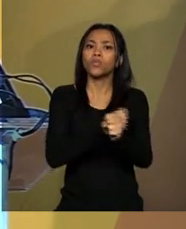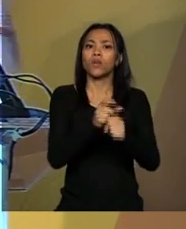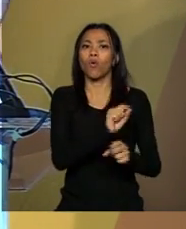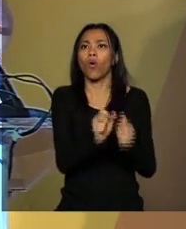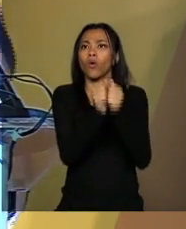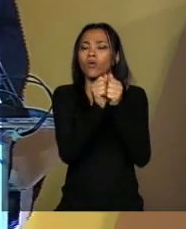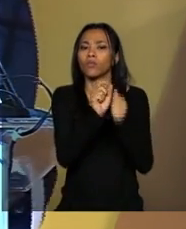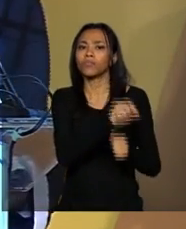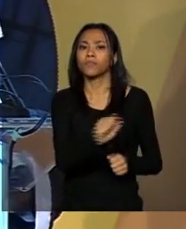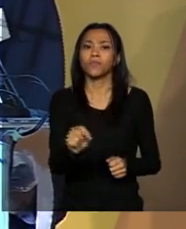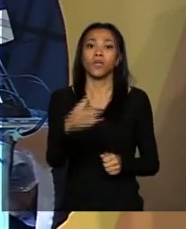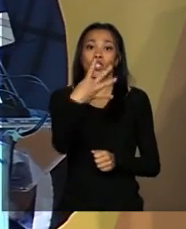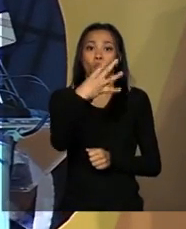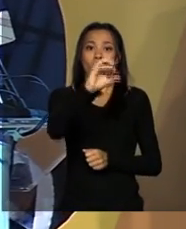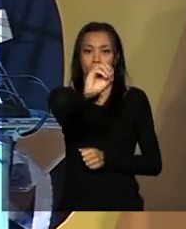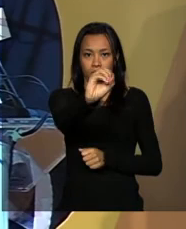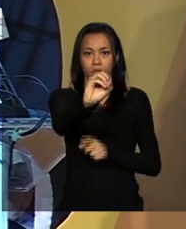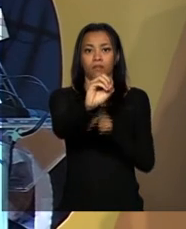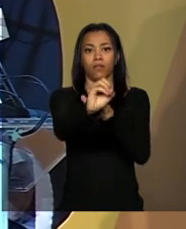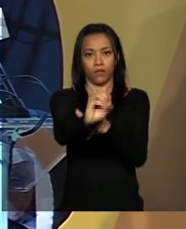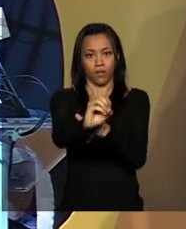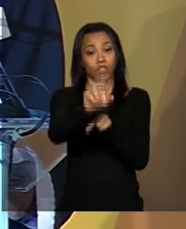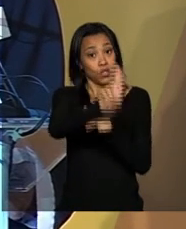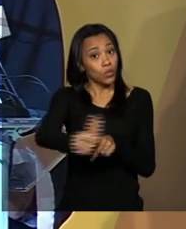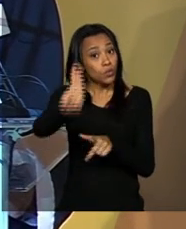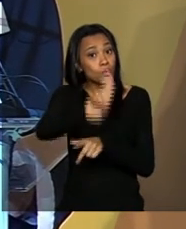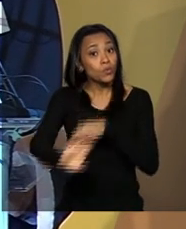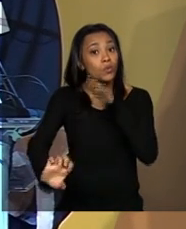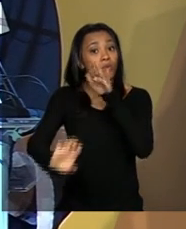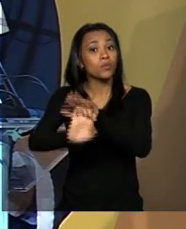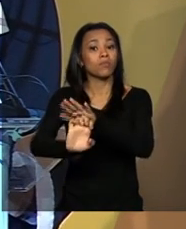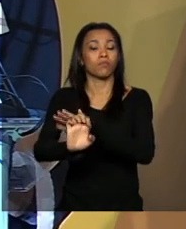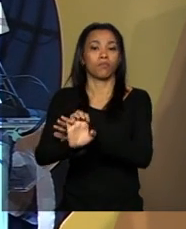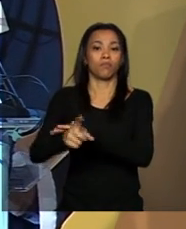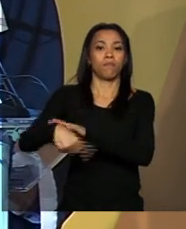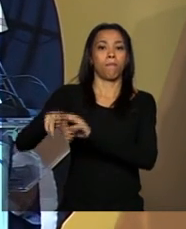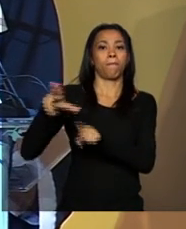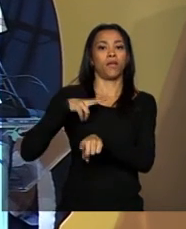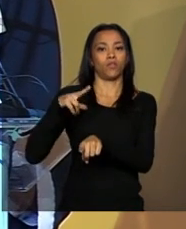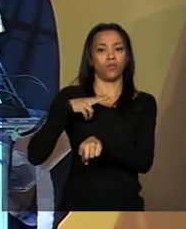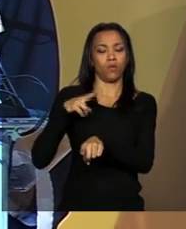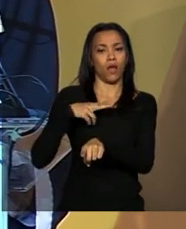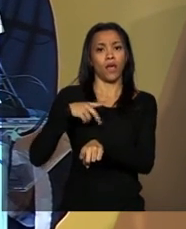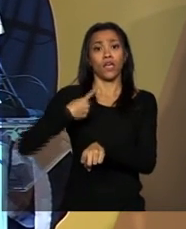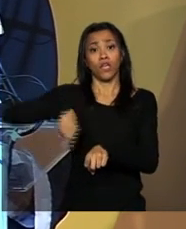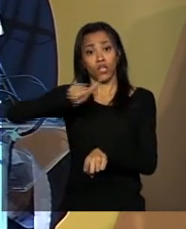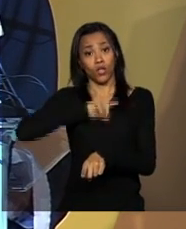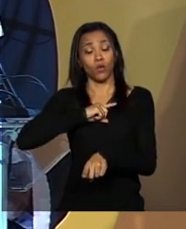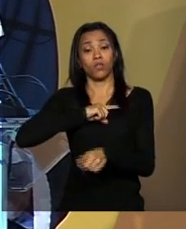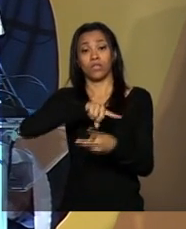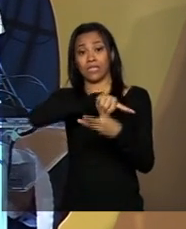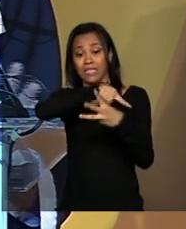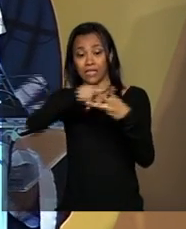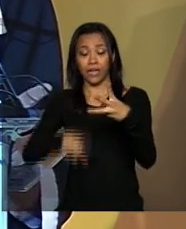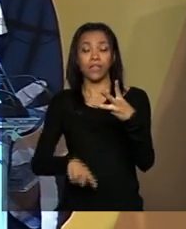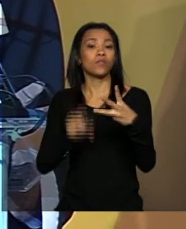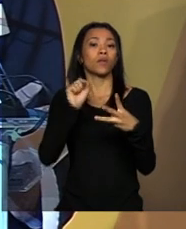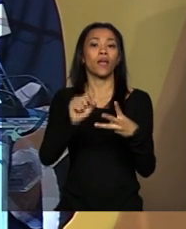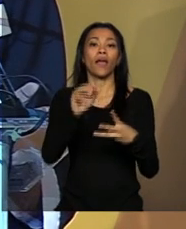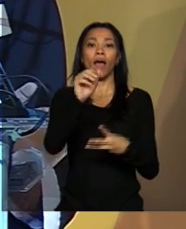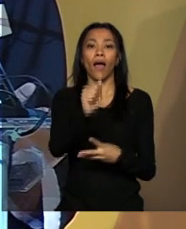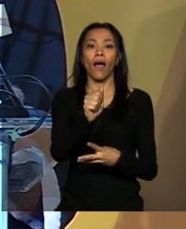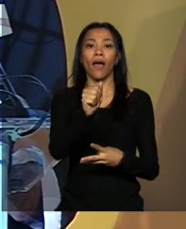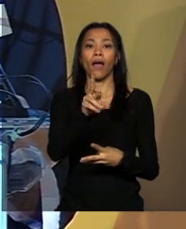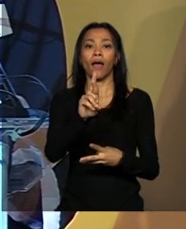terminais de uso privado e prorrogamos três arrendamentos de